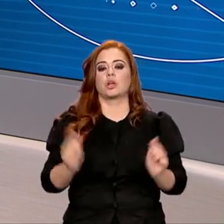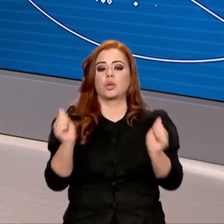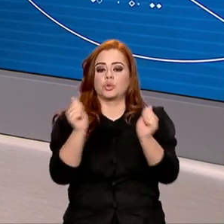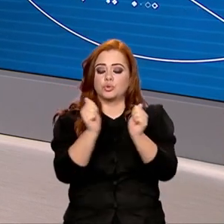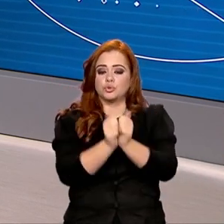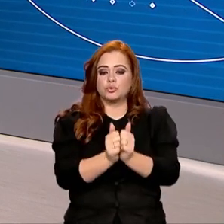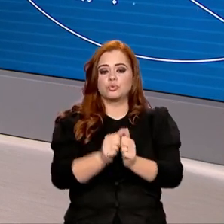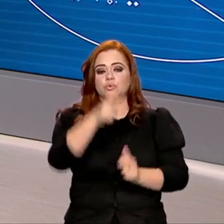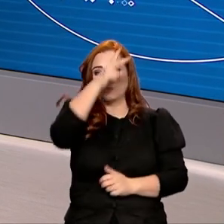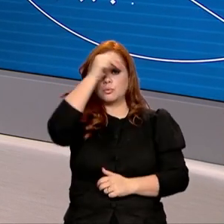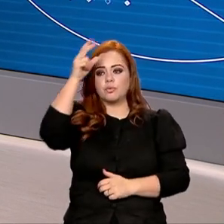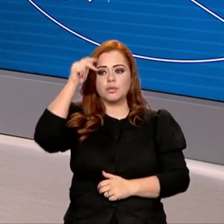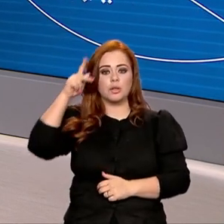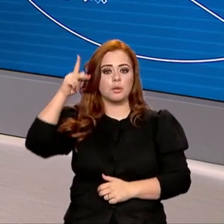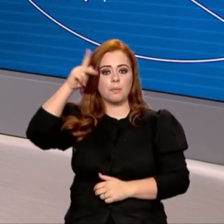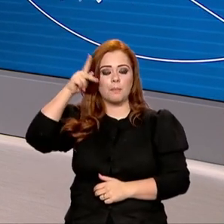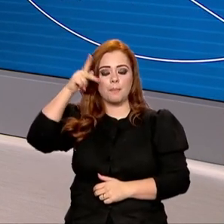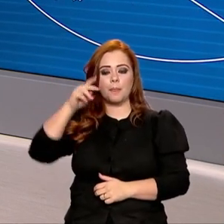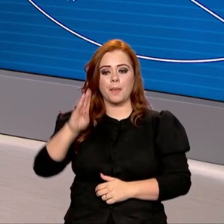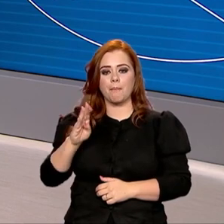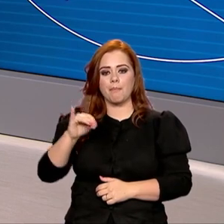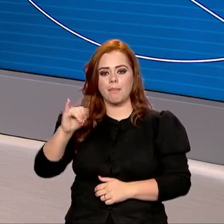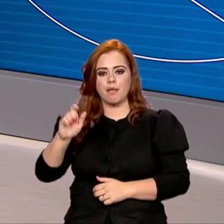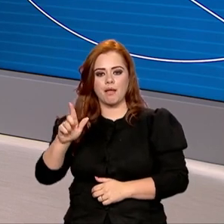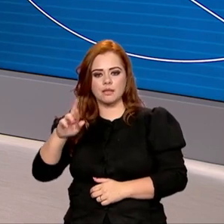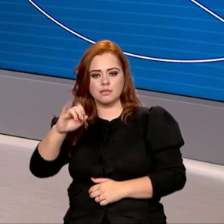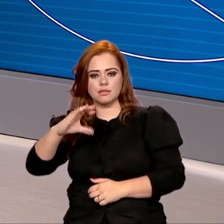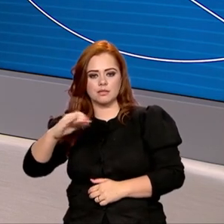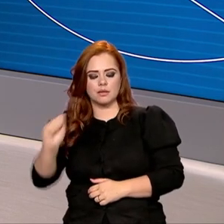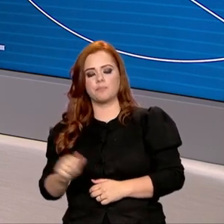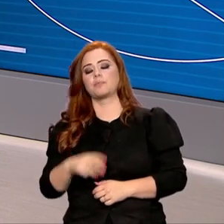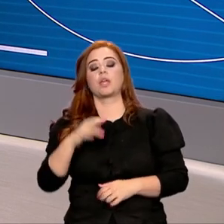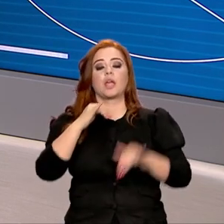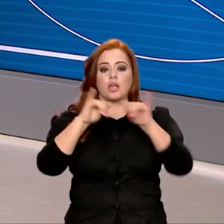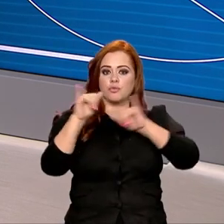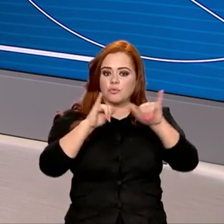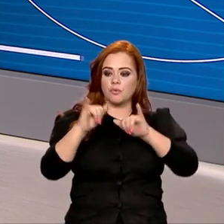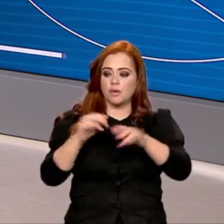juntos com o prefeito de Parintins, B. Garcia. Eles falaram sobre a visita que o presidente Lula